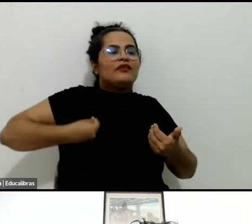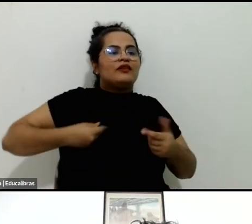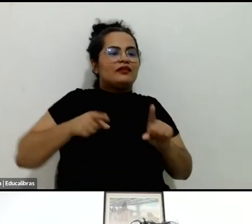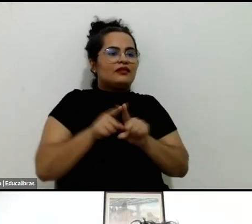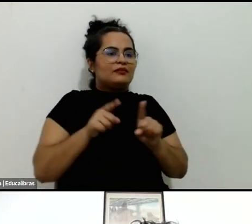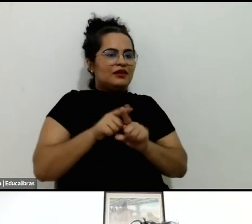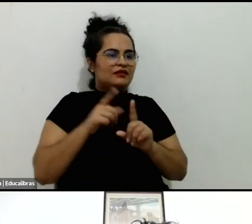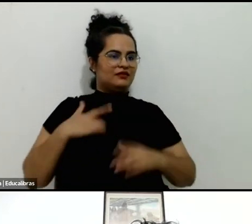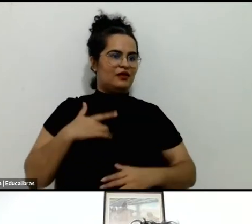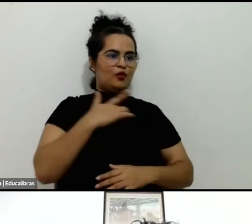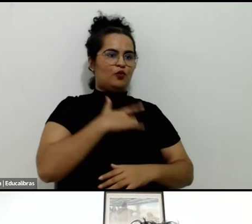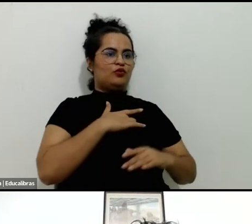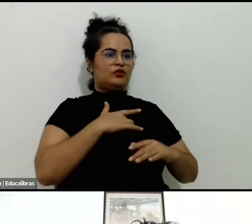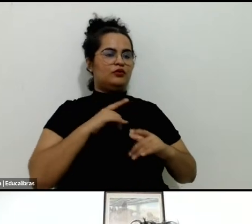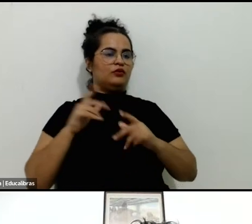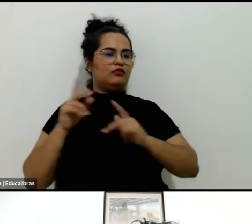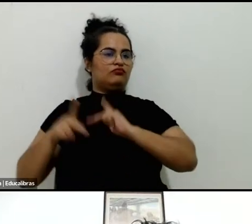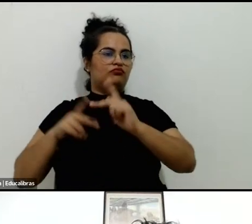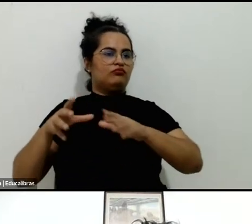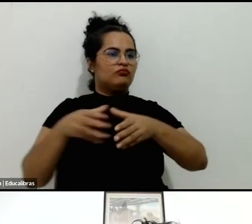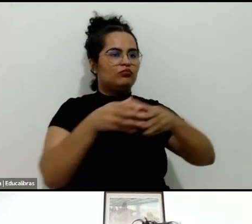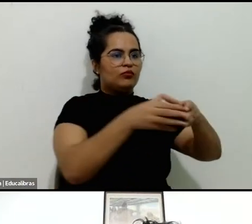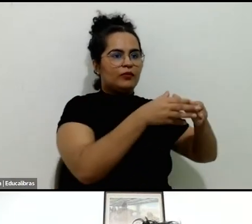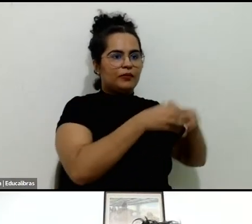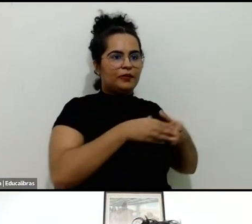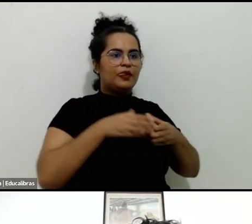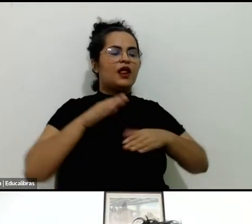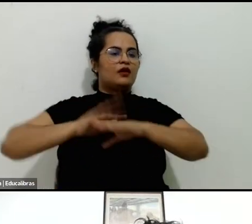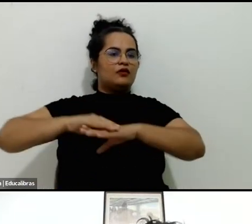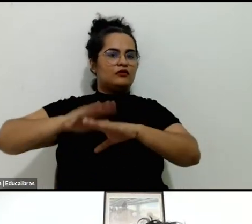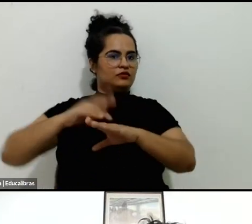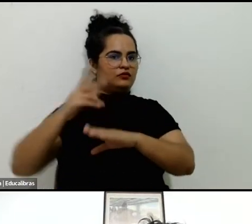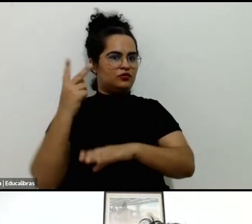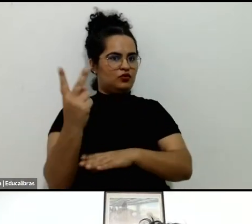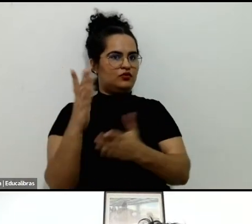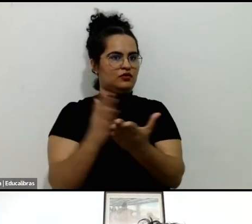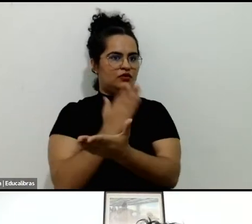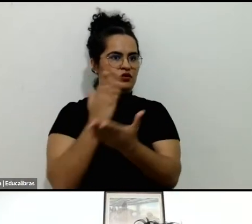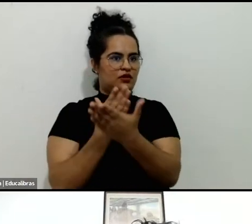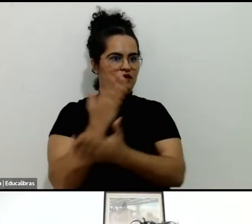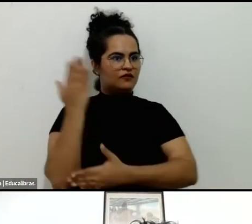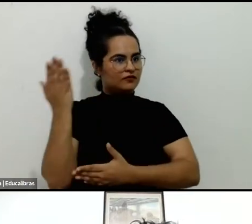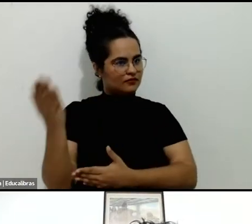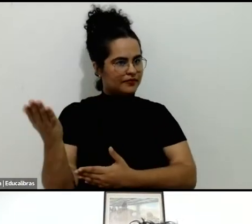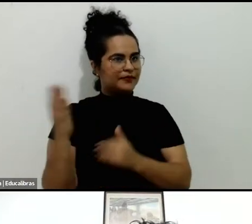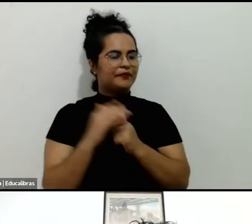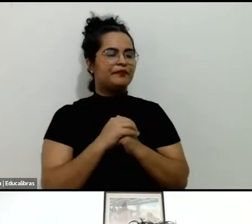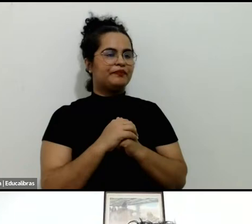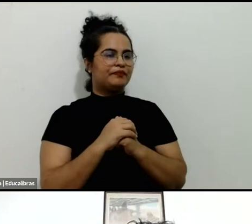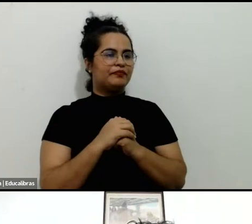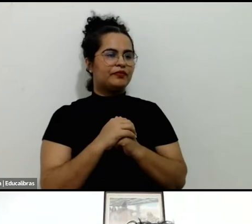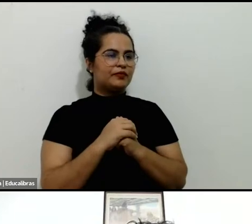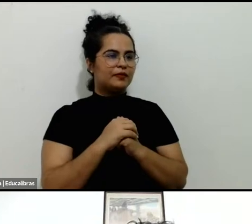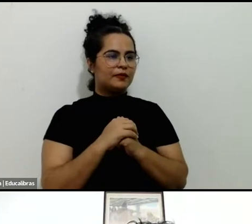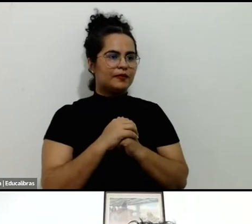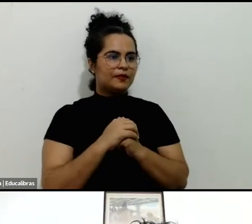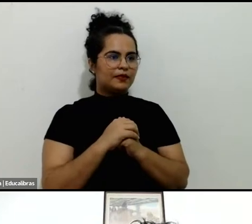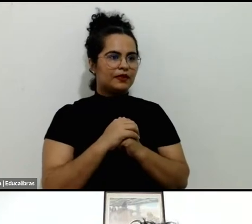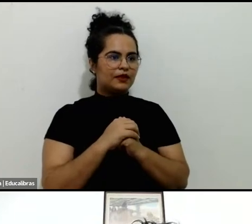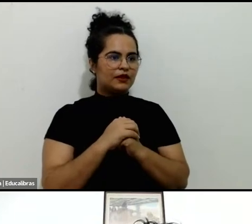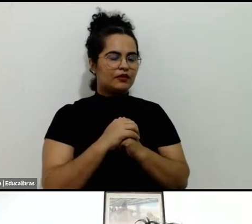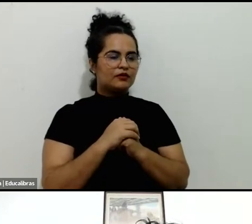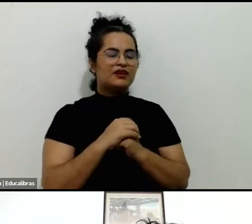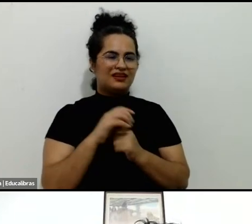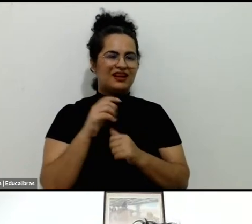das comunidades. Ele é o coautor de dois livros, Marketing National Parks for